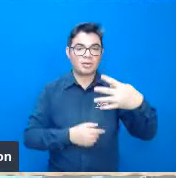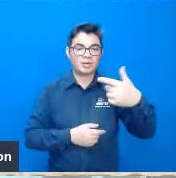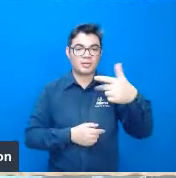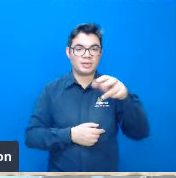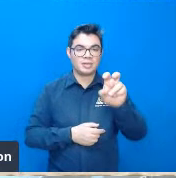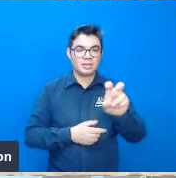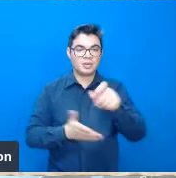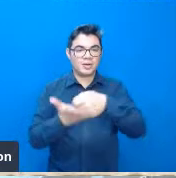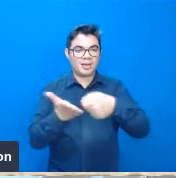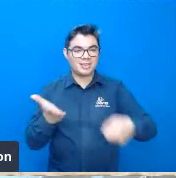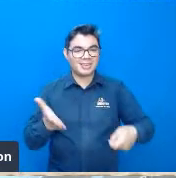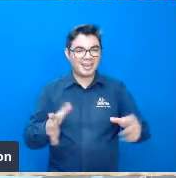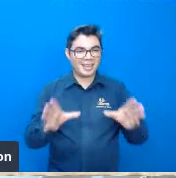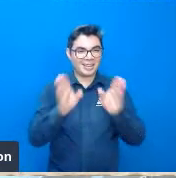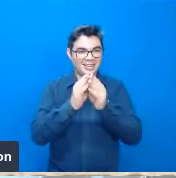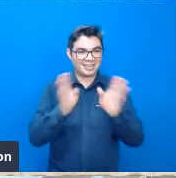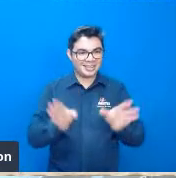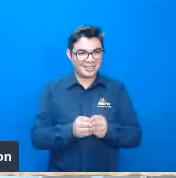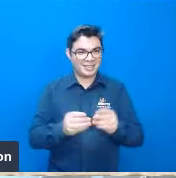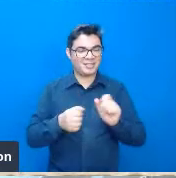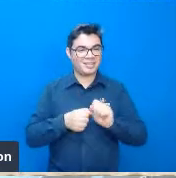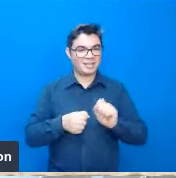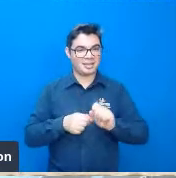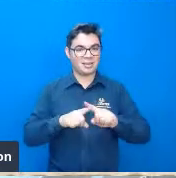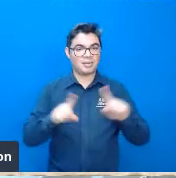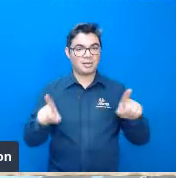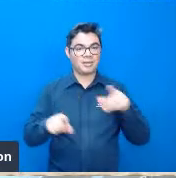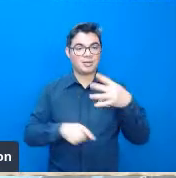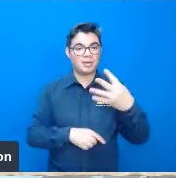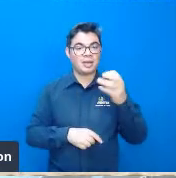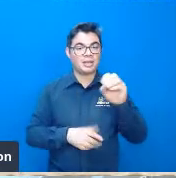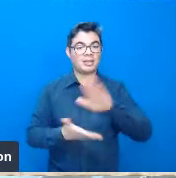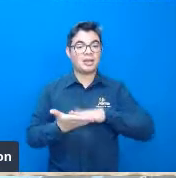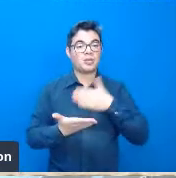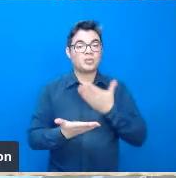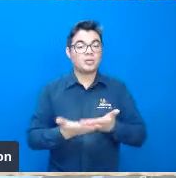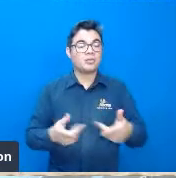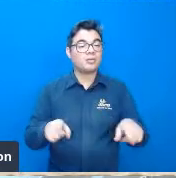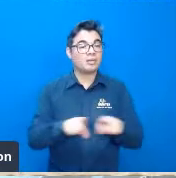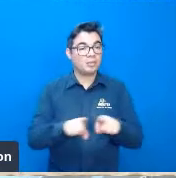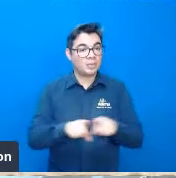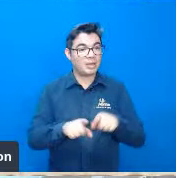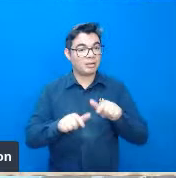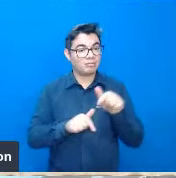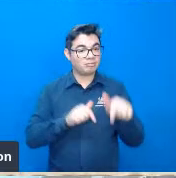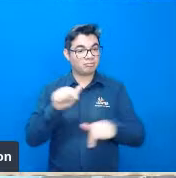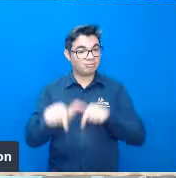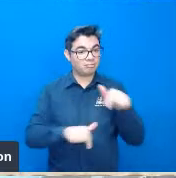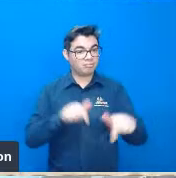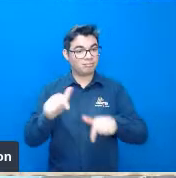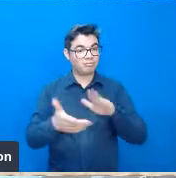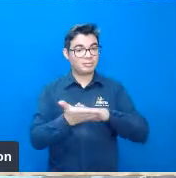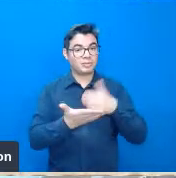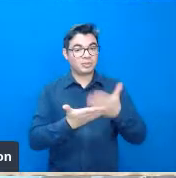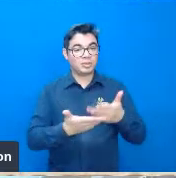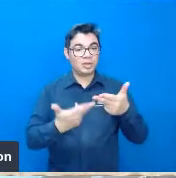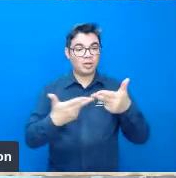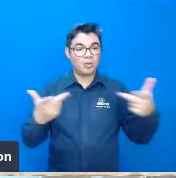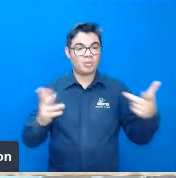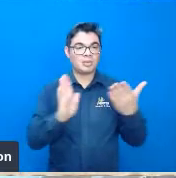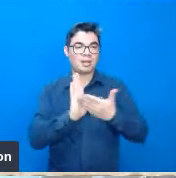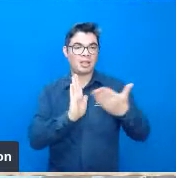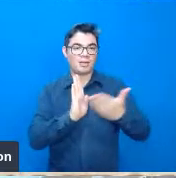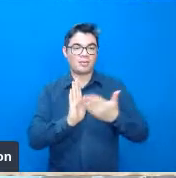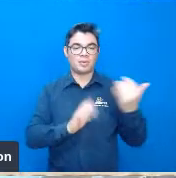era muito requisitada e 40 traduções então ele também atuou aí traduzindo alguns livros